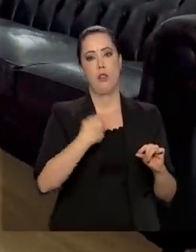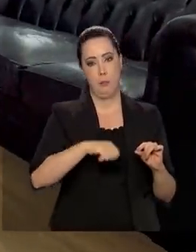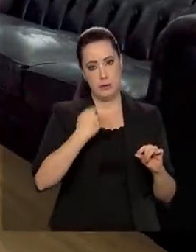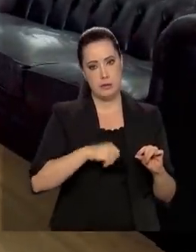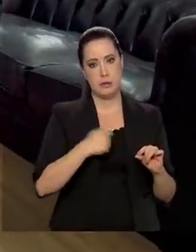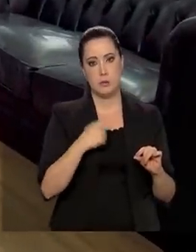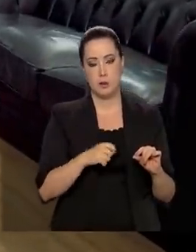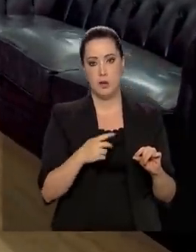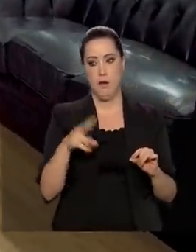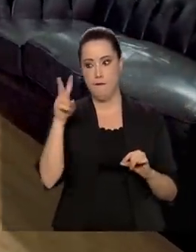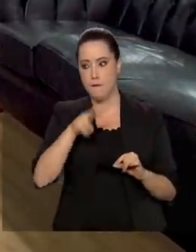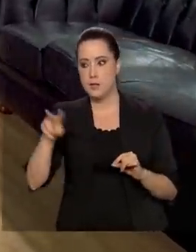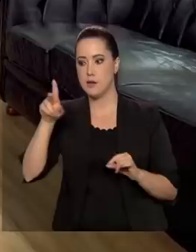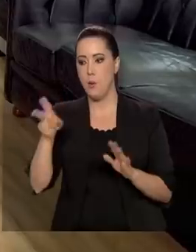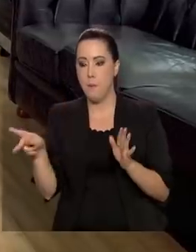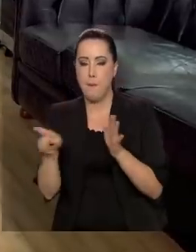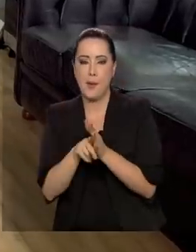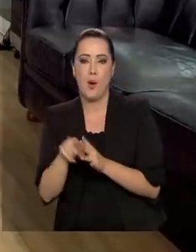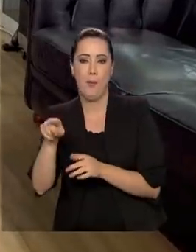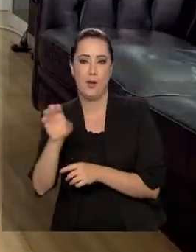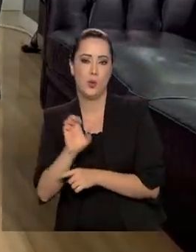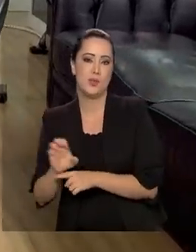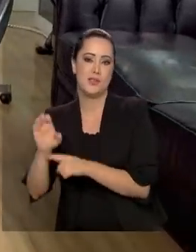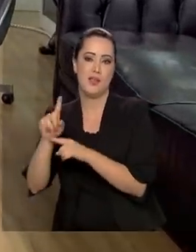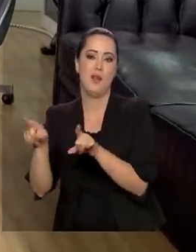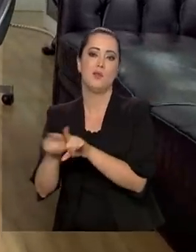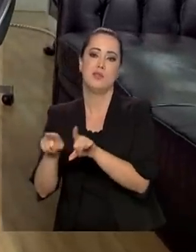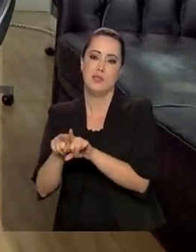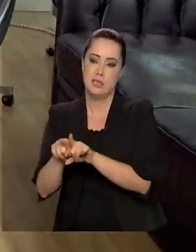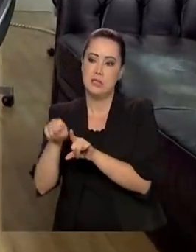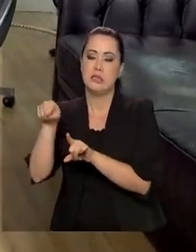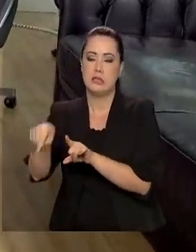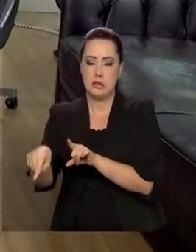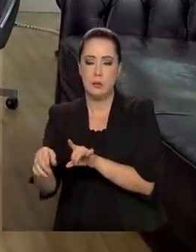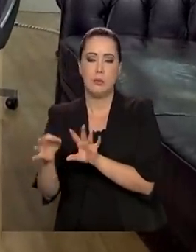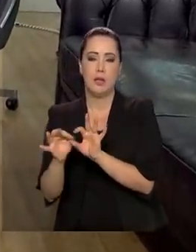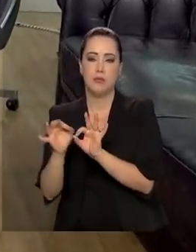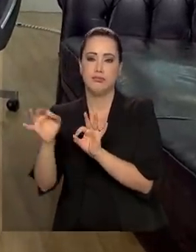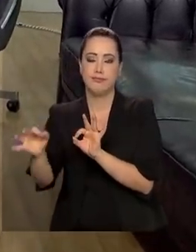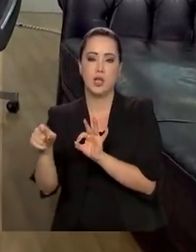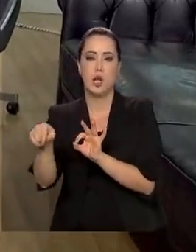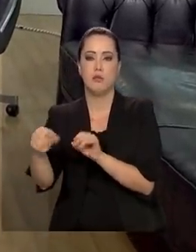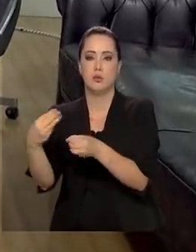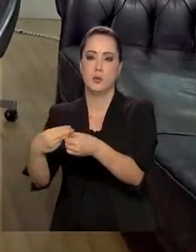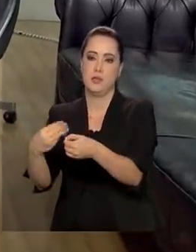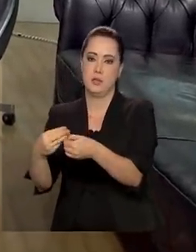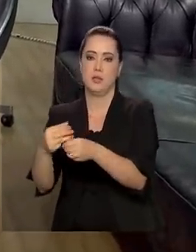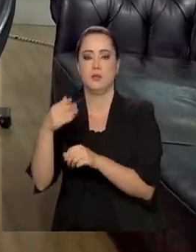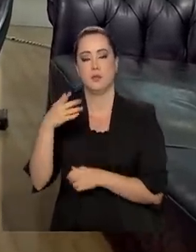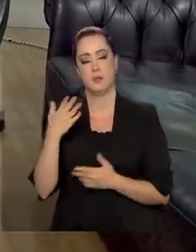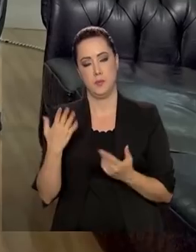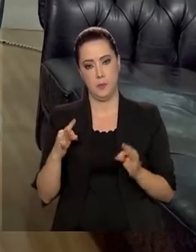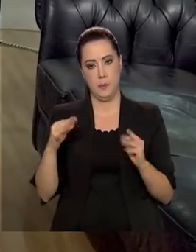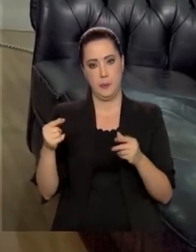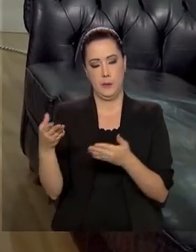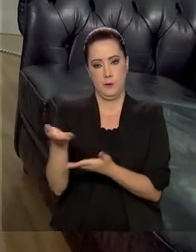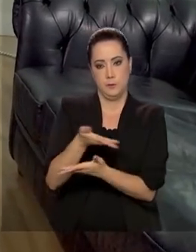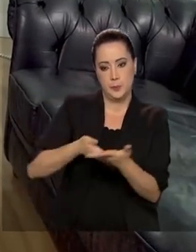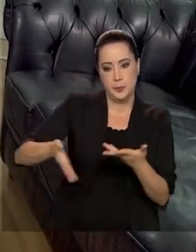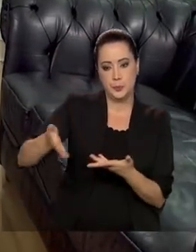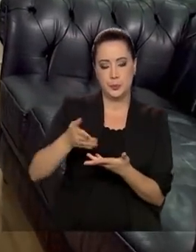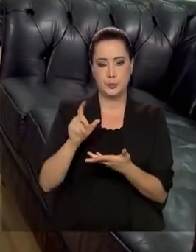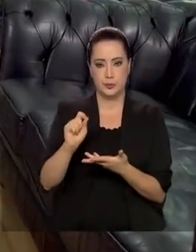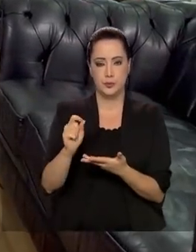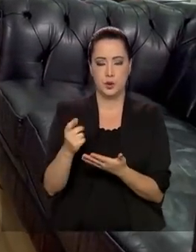visão da ponta da linha nos estados e da ponta da ponta da linha nos municípios. Isso tudo é como se